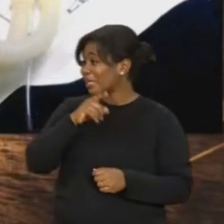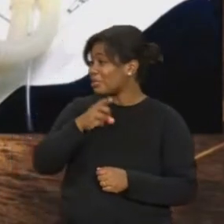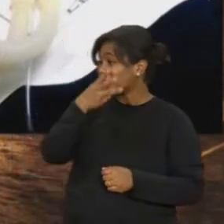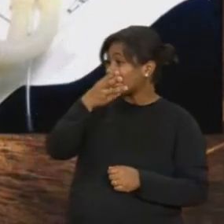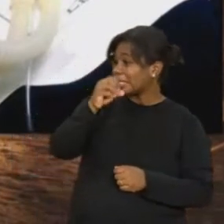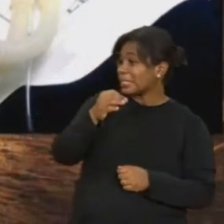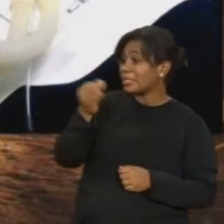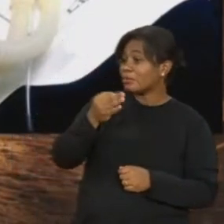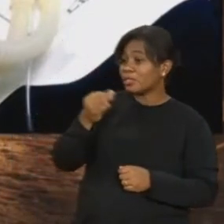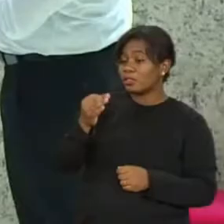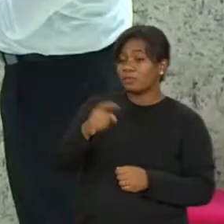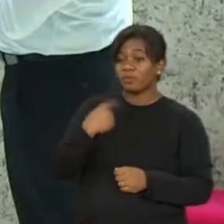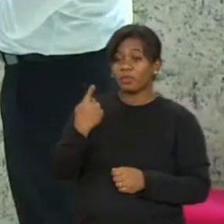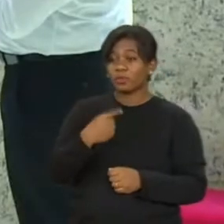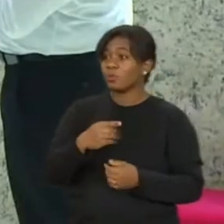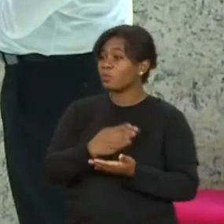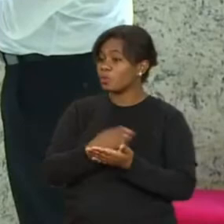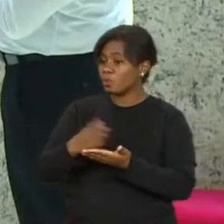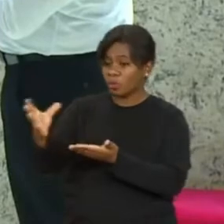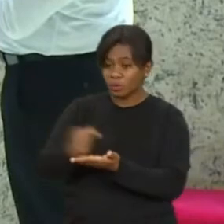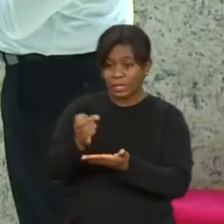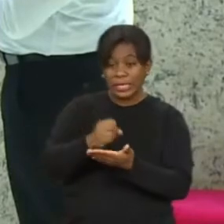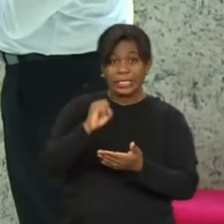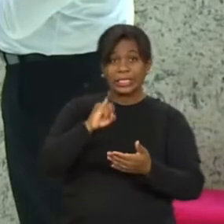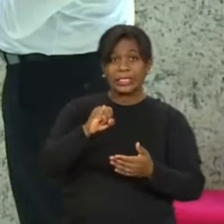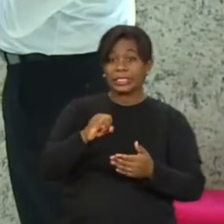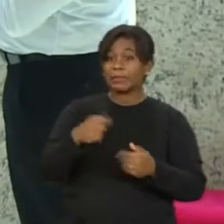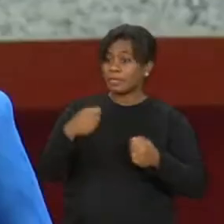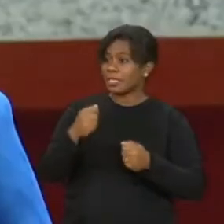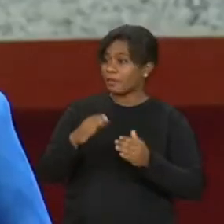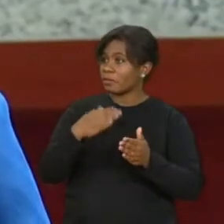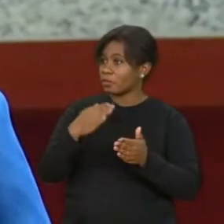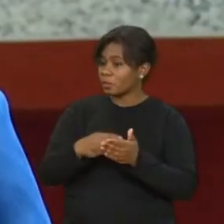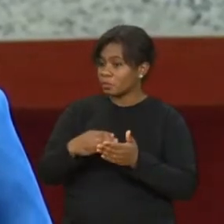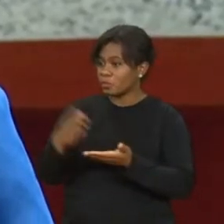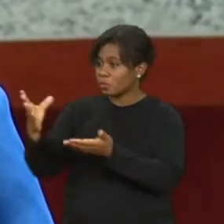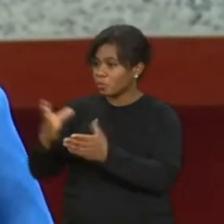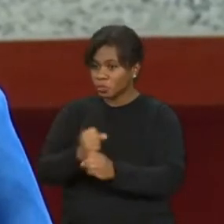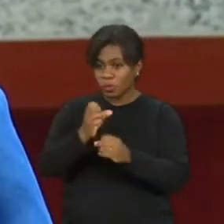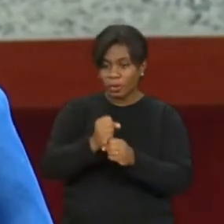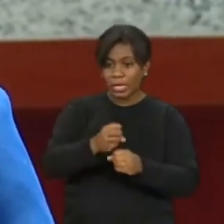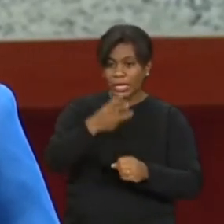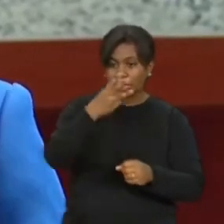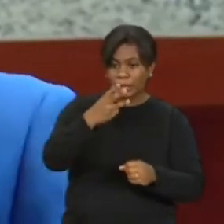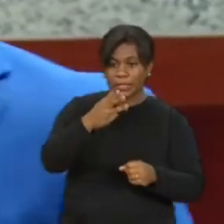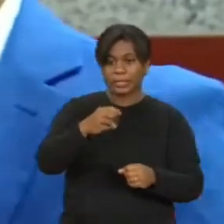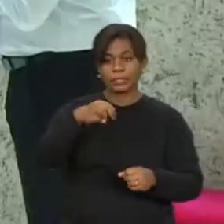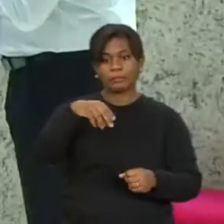começou a juntar para contar o testemunho, se fosse para juntar tudo, seria três malas daquela. E cadê ela?